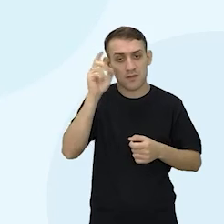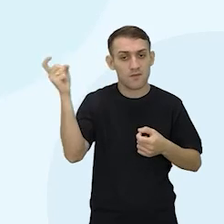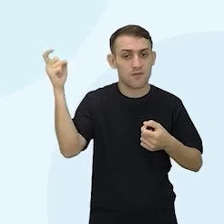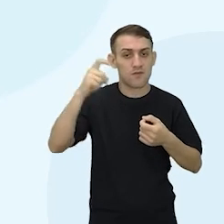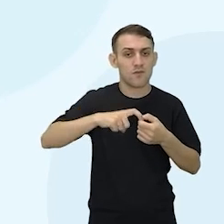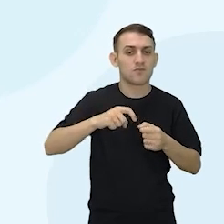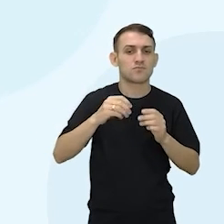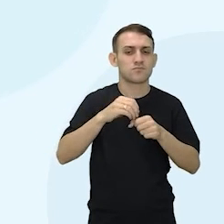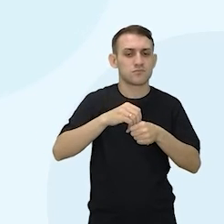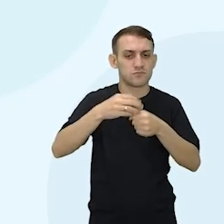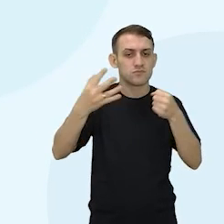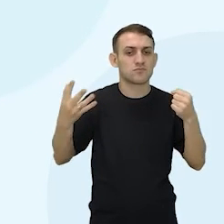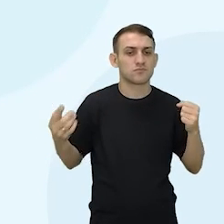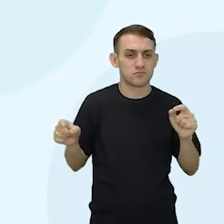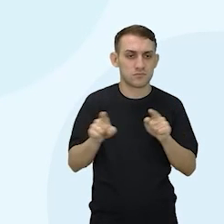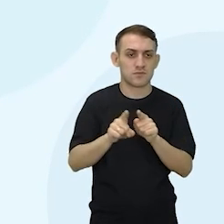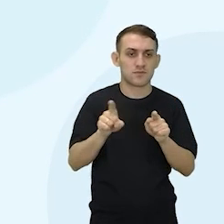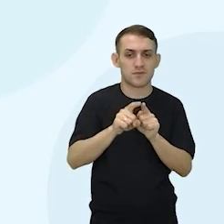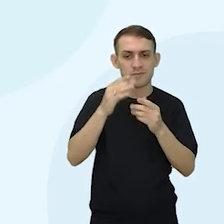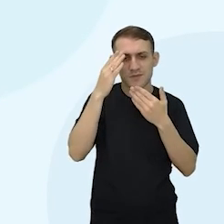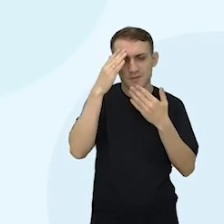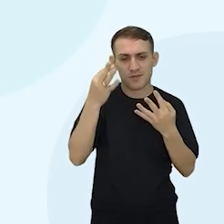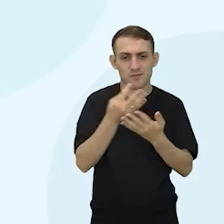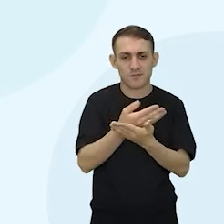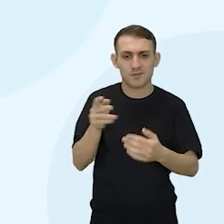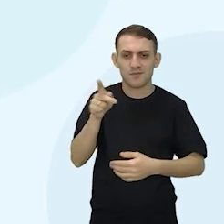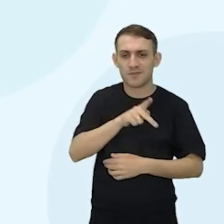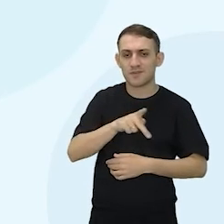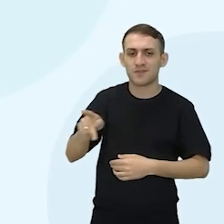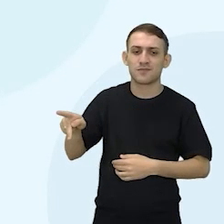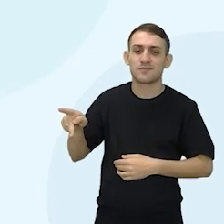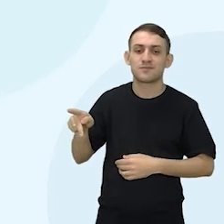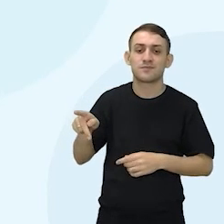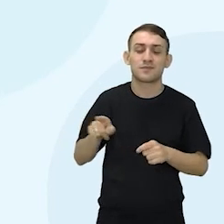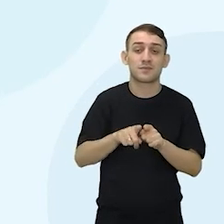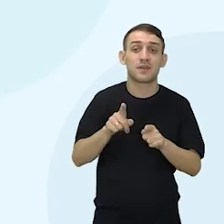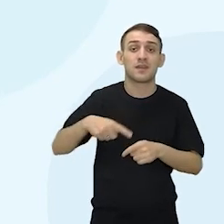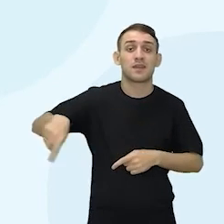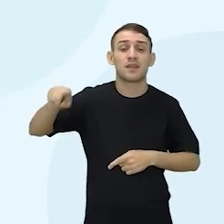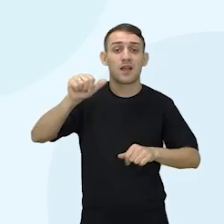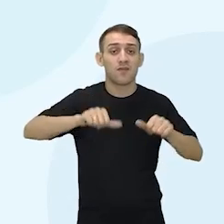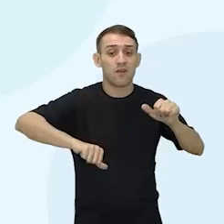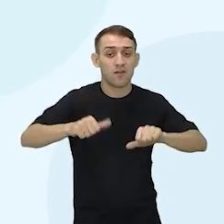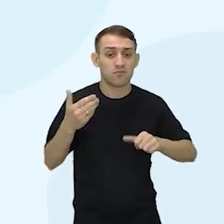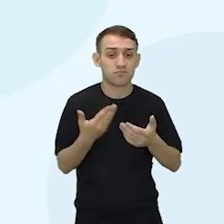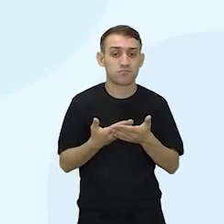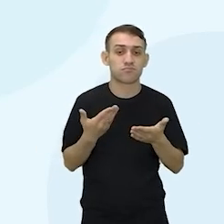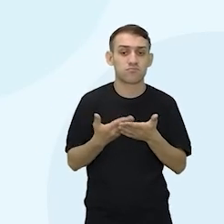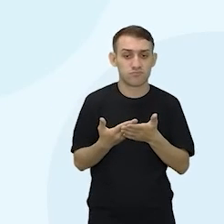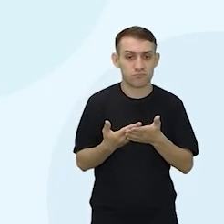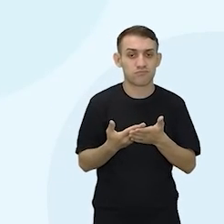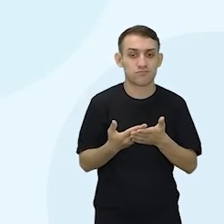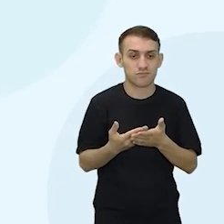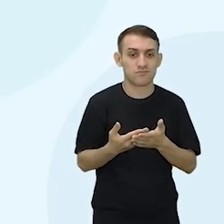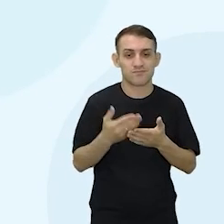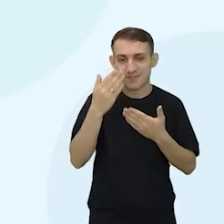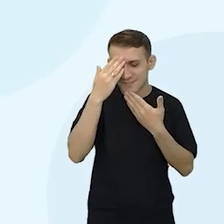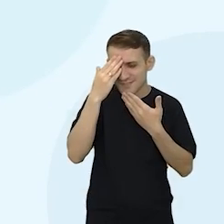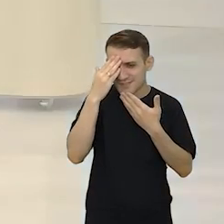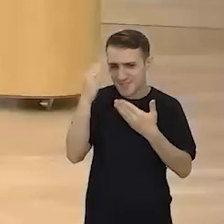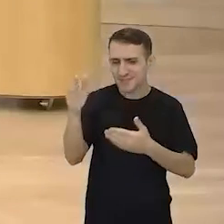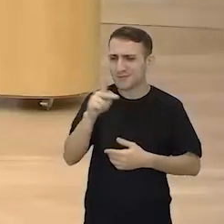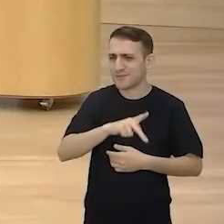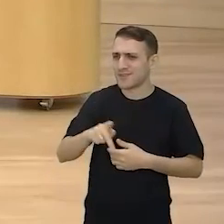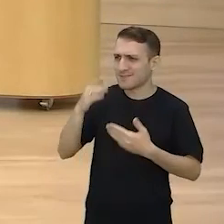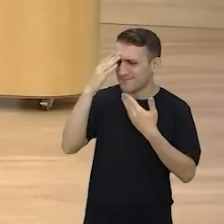conteúdo. Obrigada, professora Ju. Enquanto eles vão avaliando nossa aula. Obrigada, professora